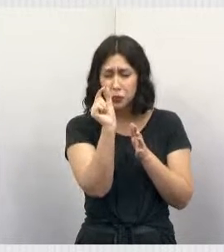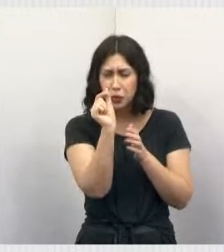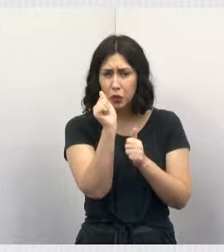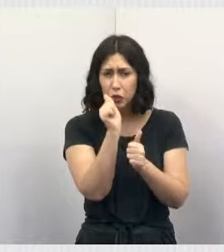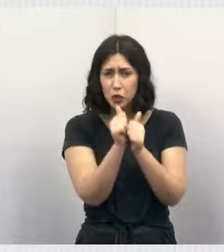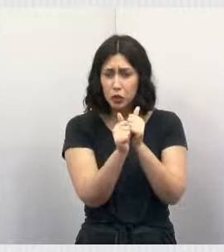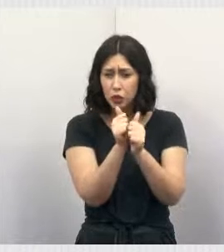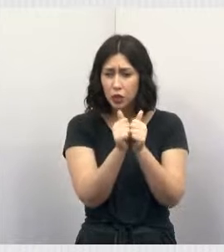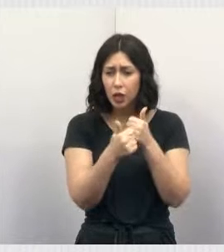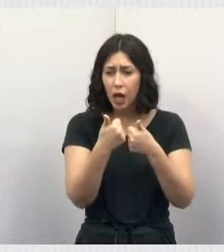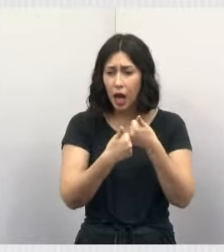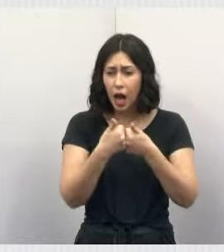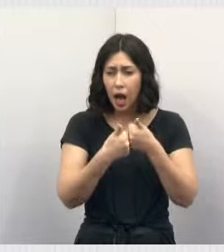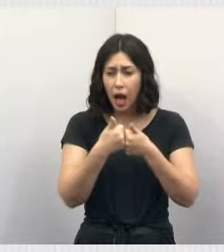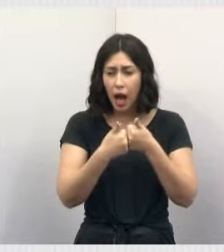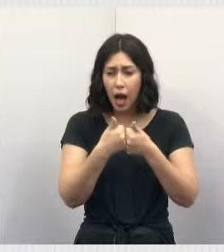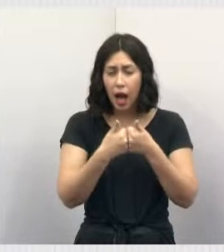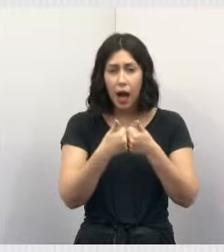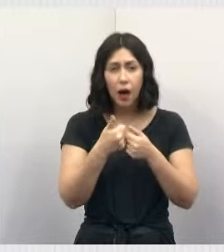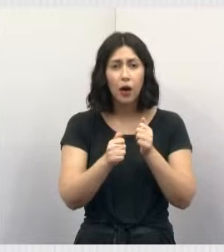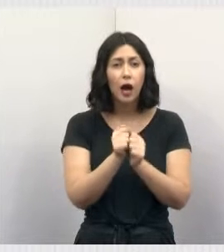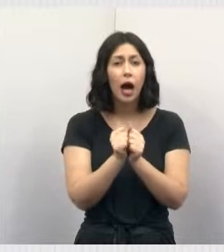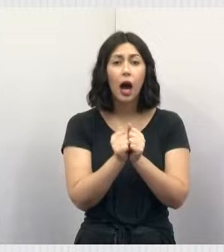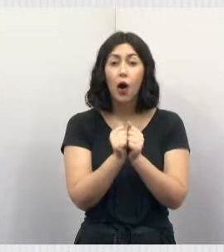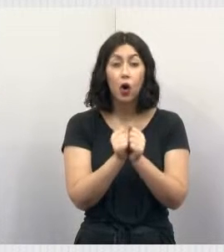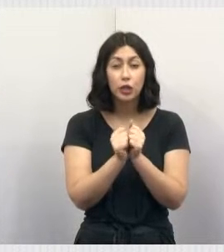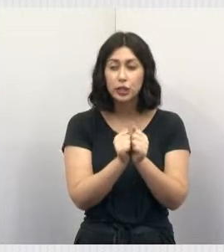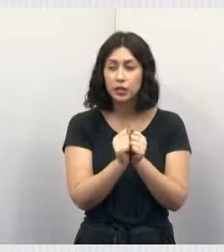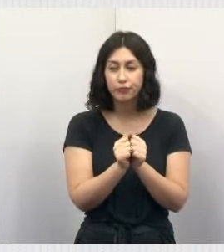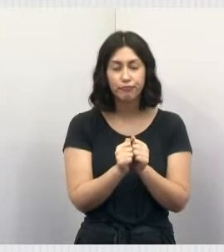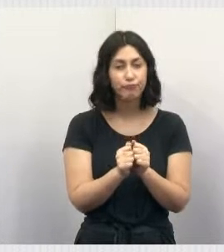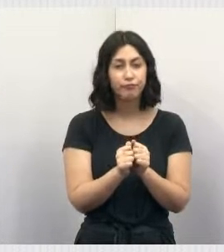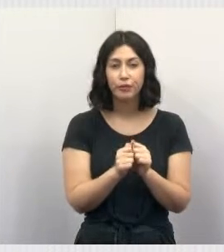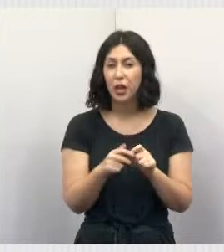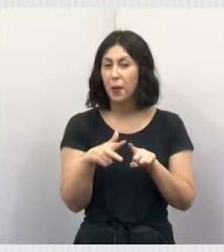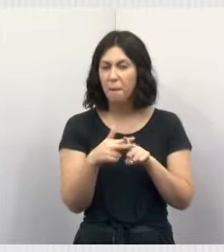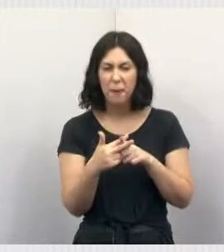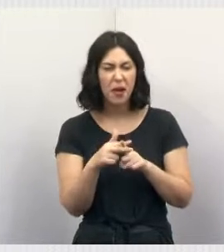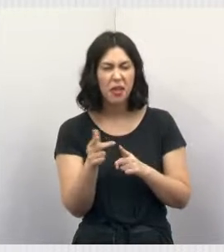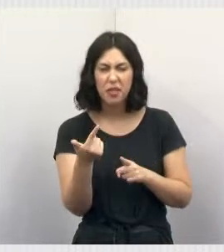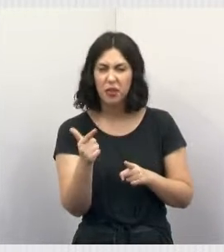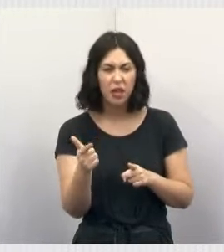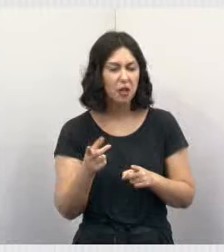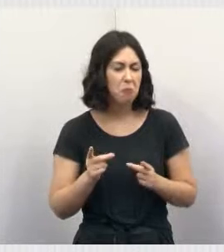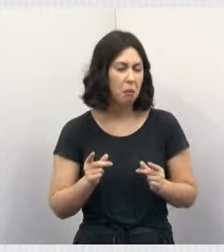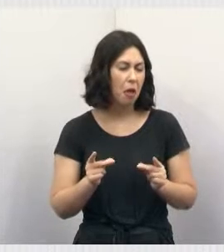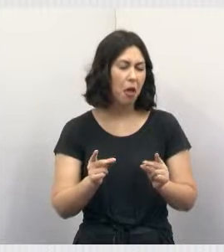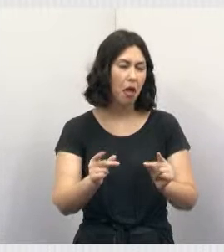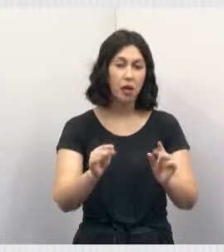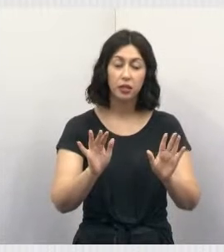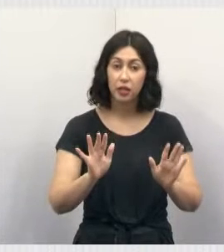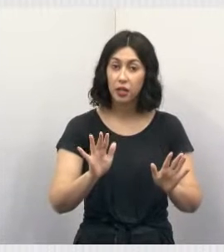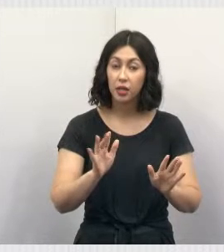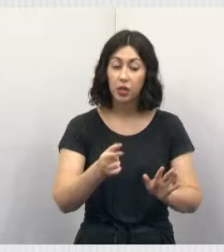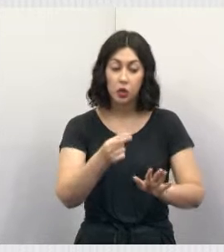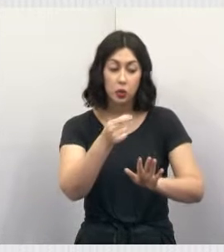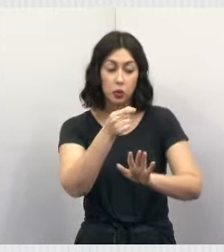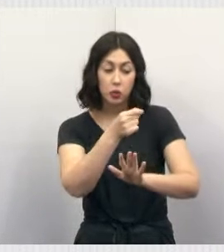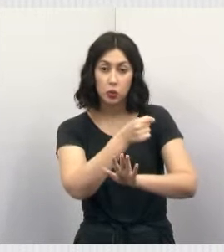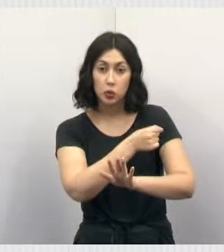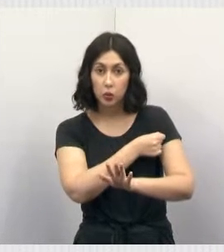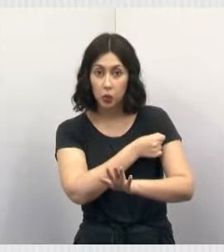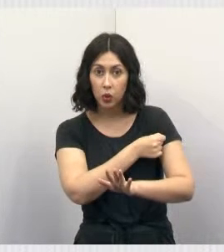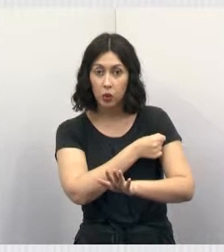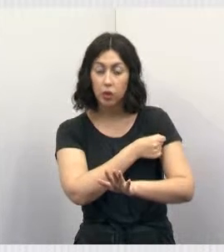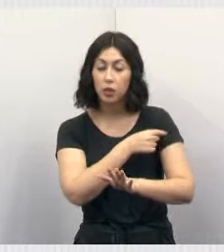Ele não precisa de pilhas ou baterias para funcionar. Não necessita de manutenção e funciona a vida inteira do animal. O chip é colocado